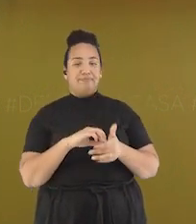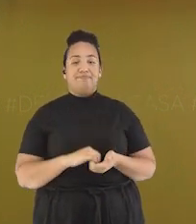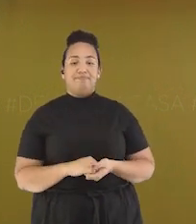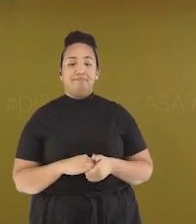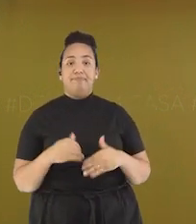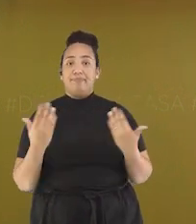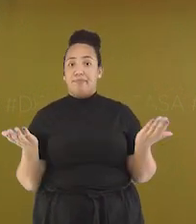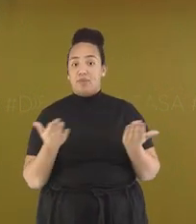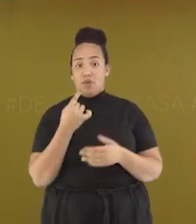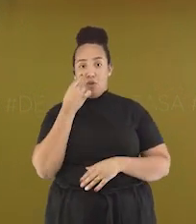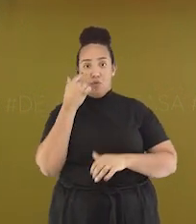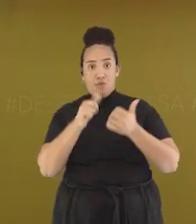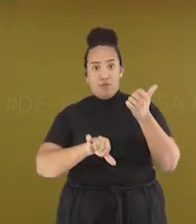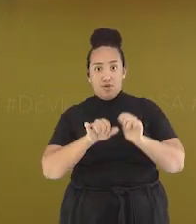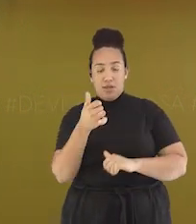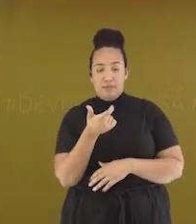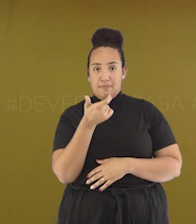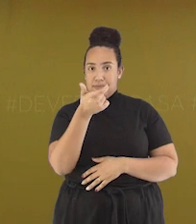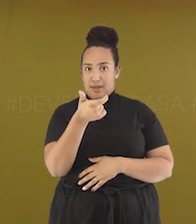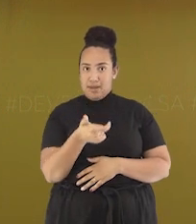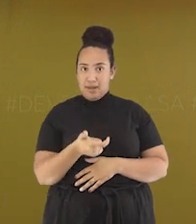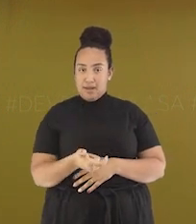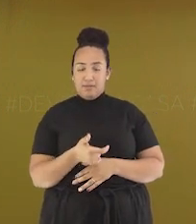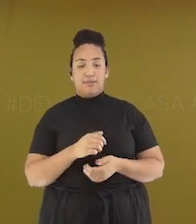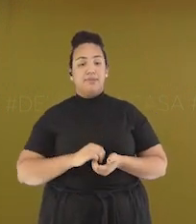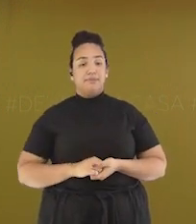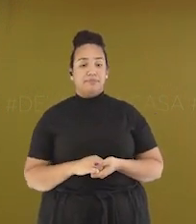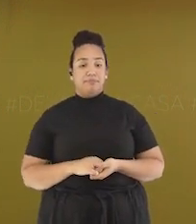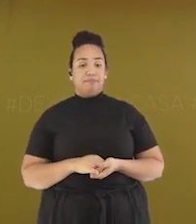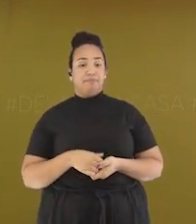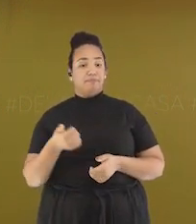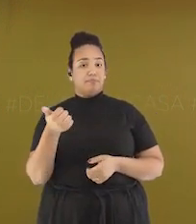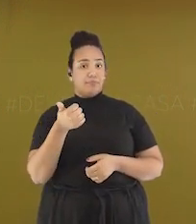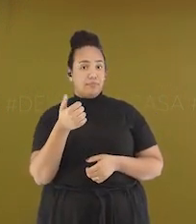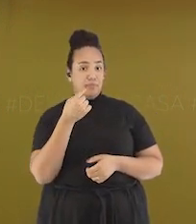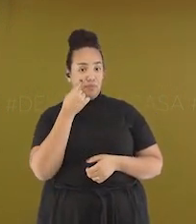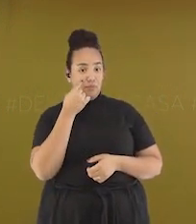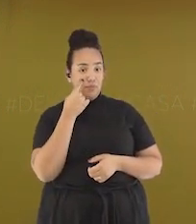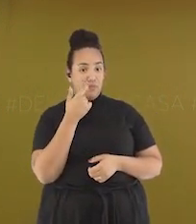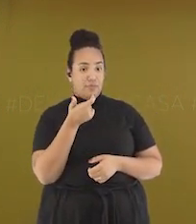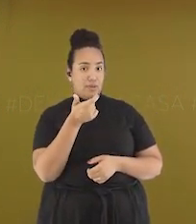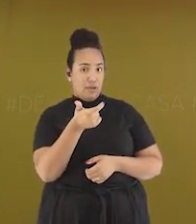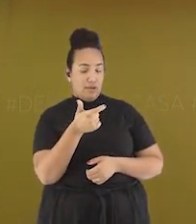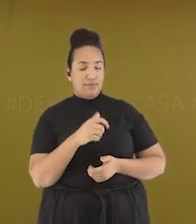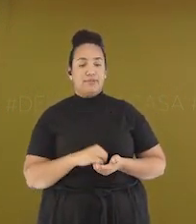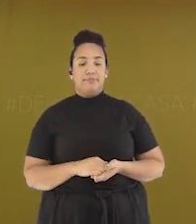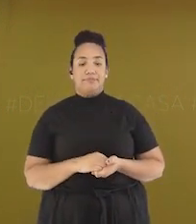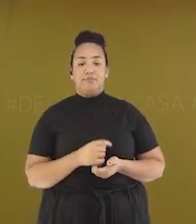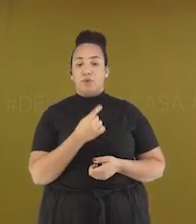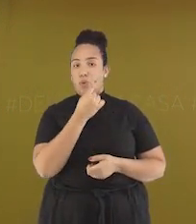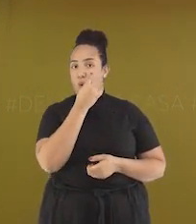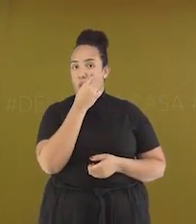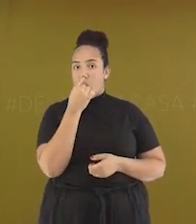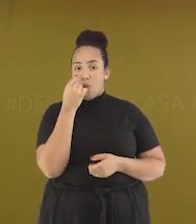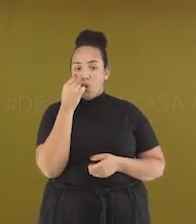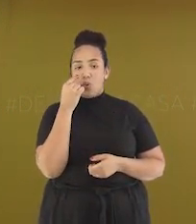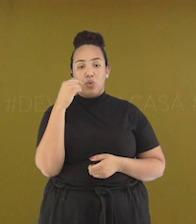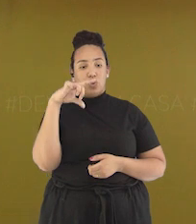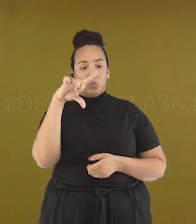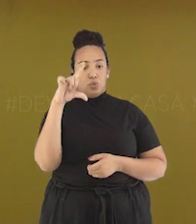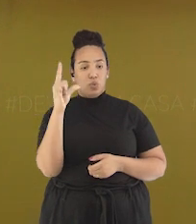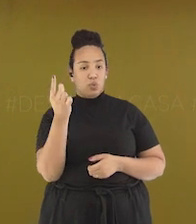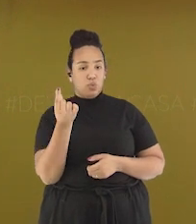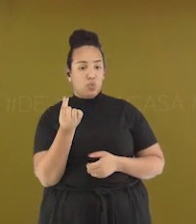as palavras destacadas Na primeira estrofe, as palavras Olhos, noite, lua,